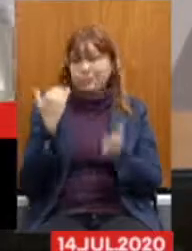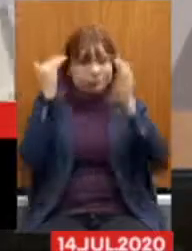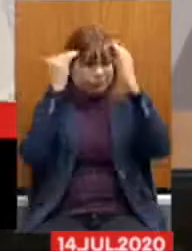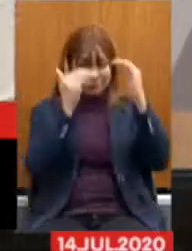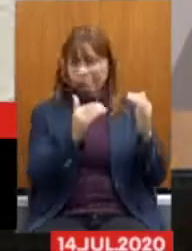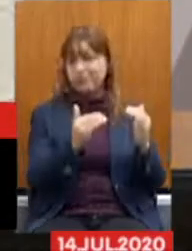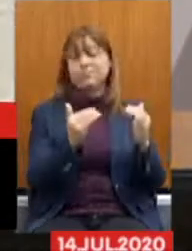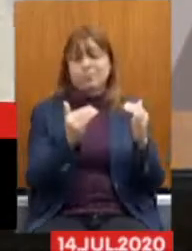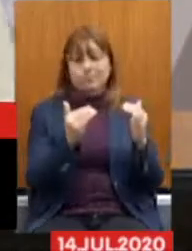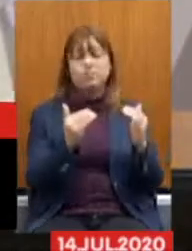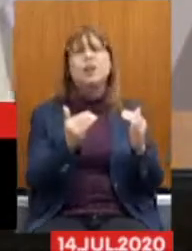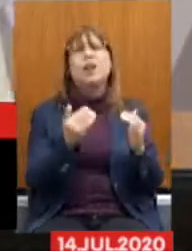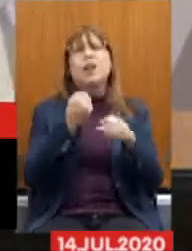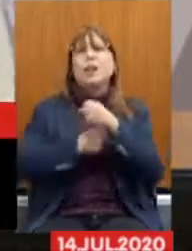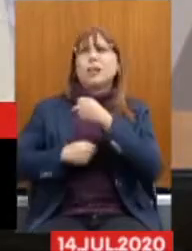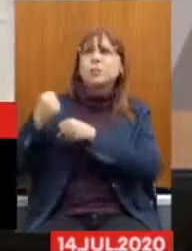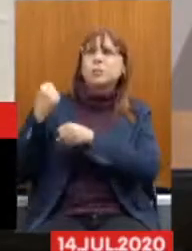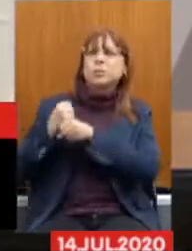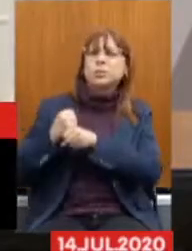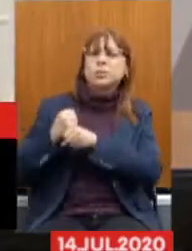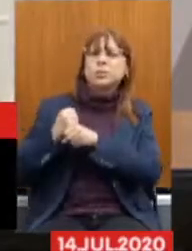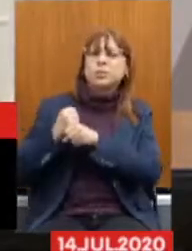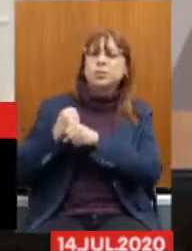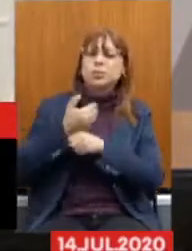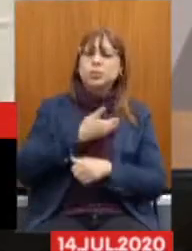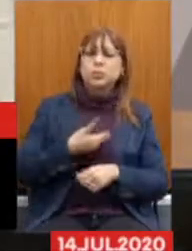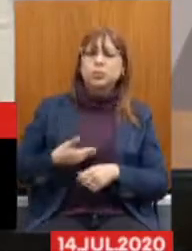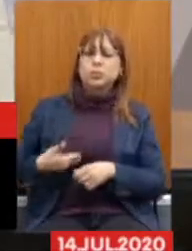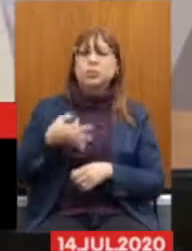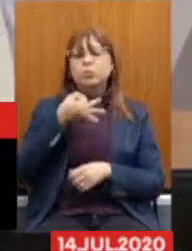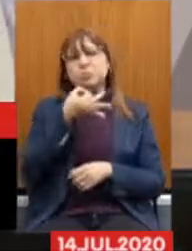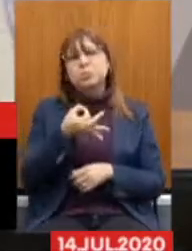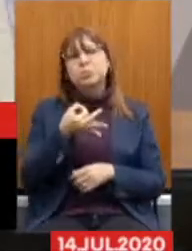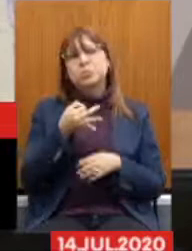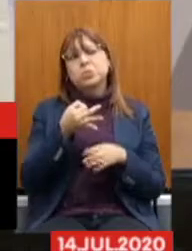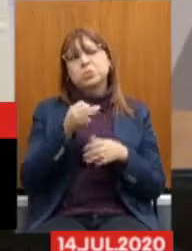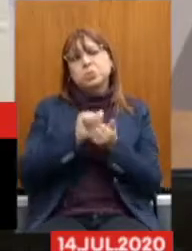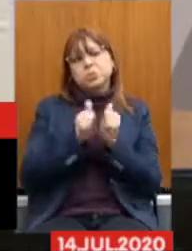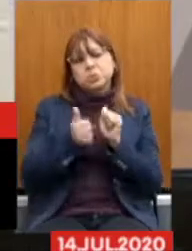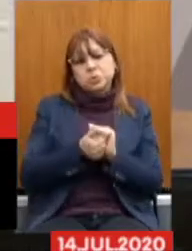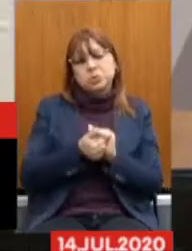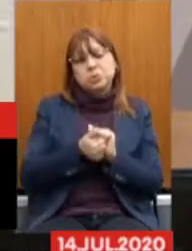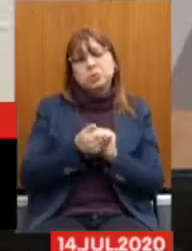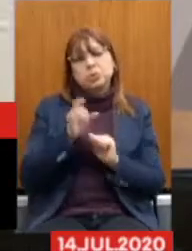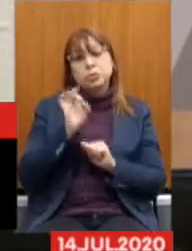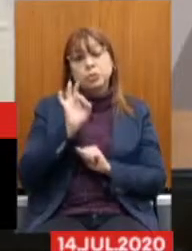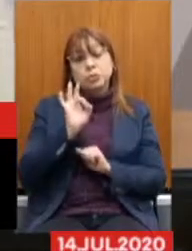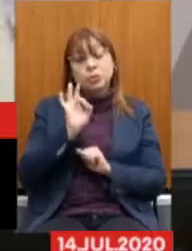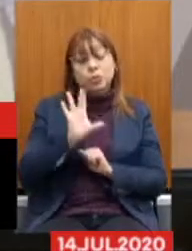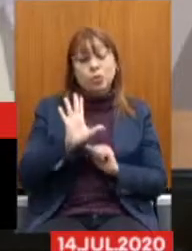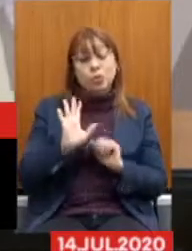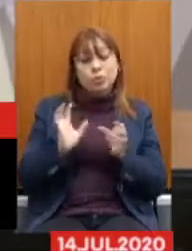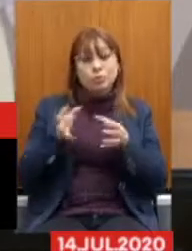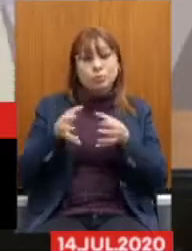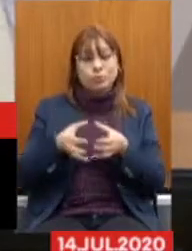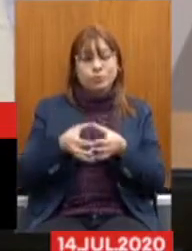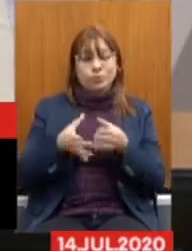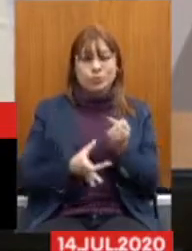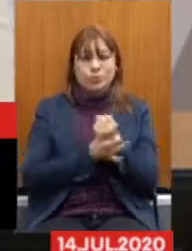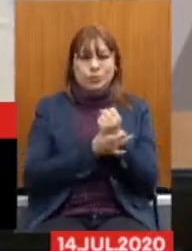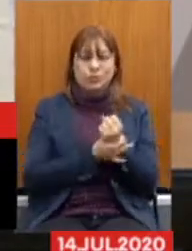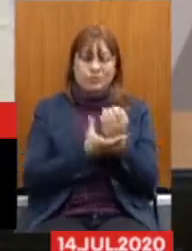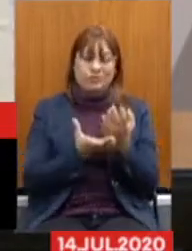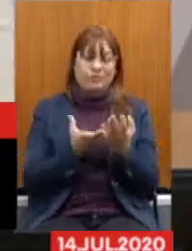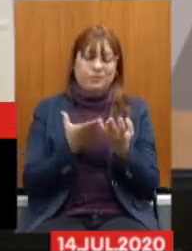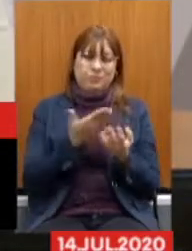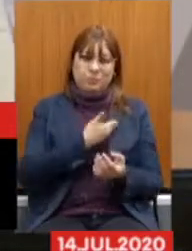Ano passado O governo Ofereceu Um reajuste Apenas Para a Categoria Da Segurança Pública Desconsiderando Desconsiderando